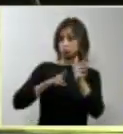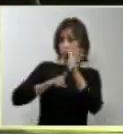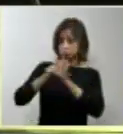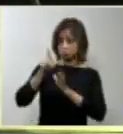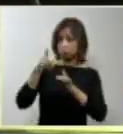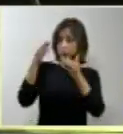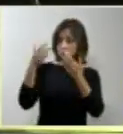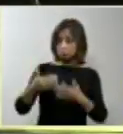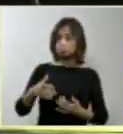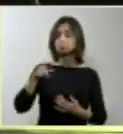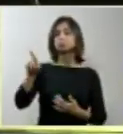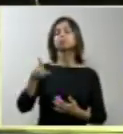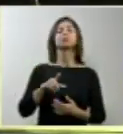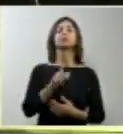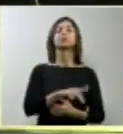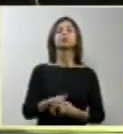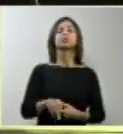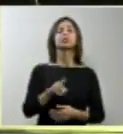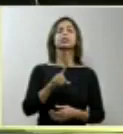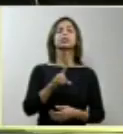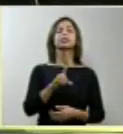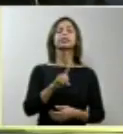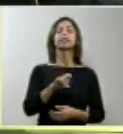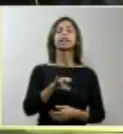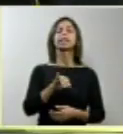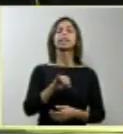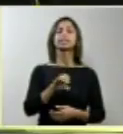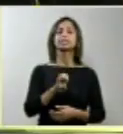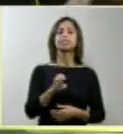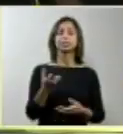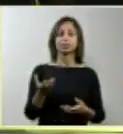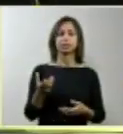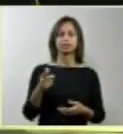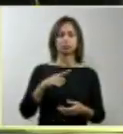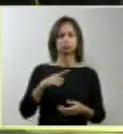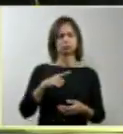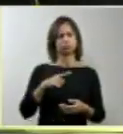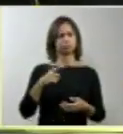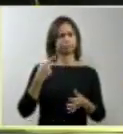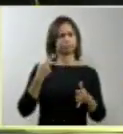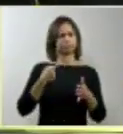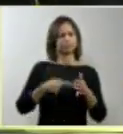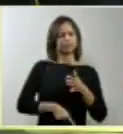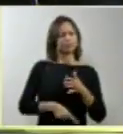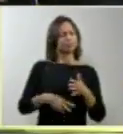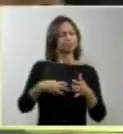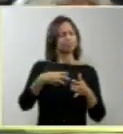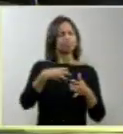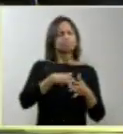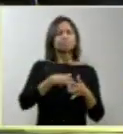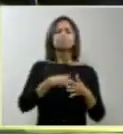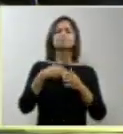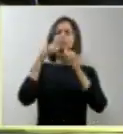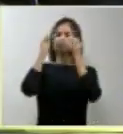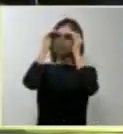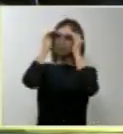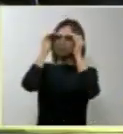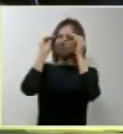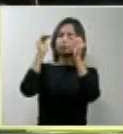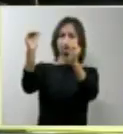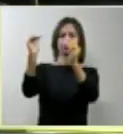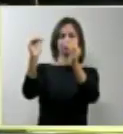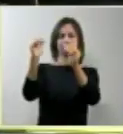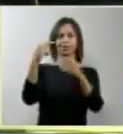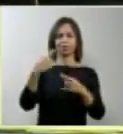indagar, e, como disse anteriormente, eu tenho profundo respeito pelas convicções